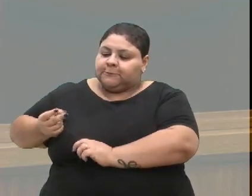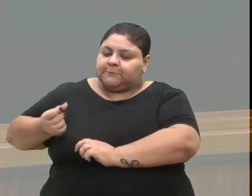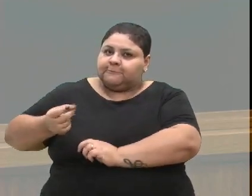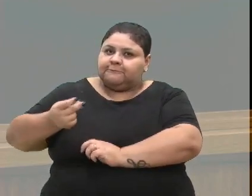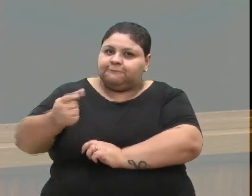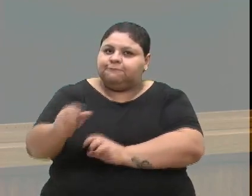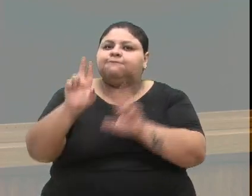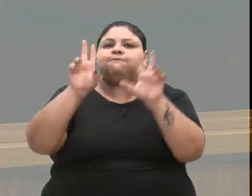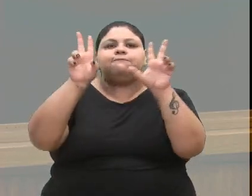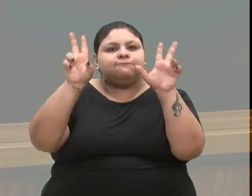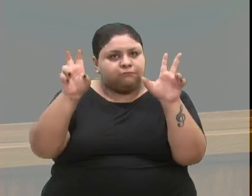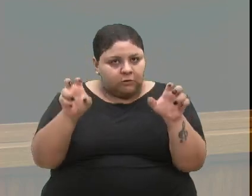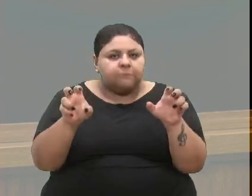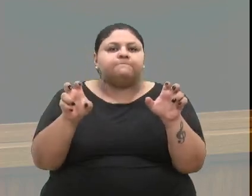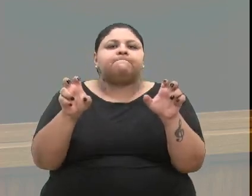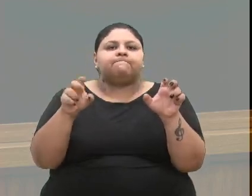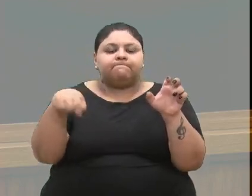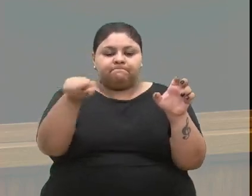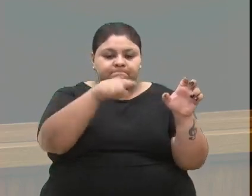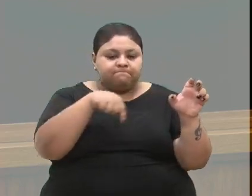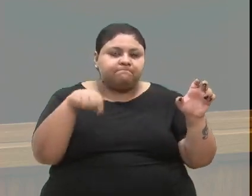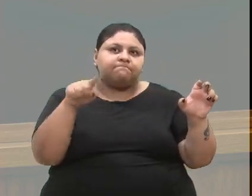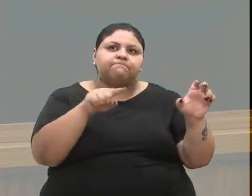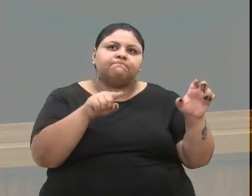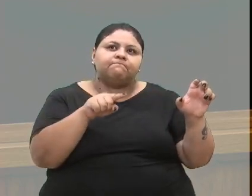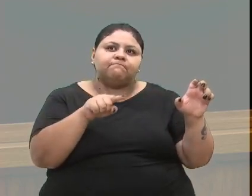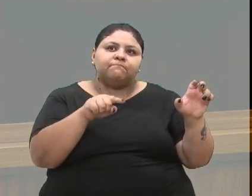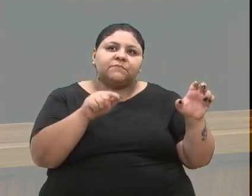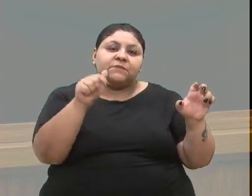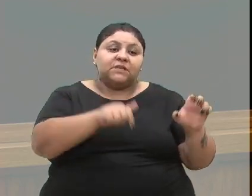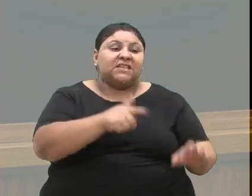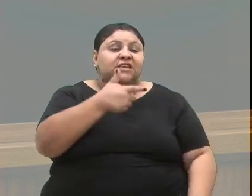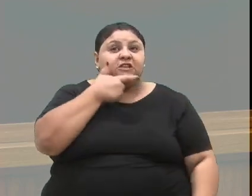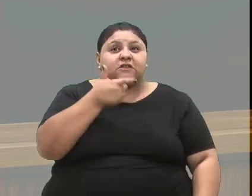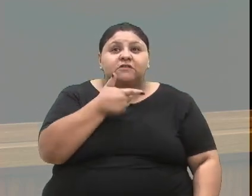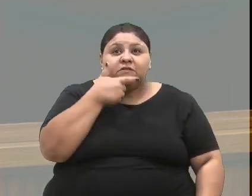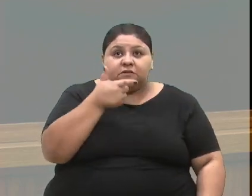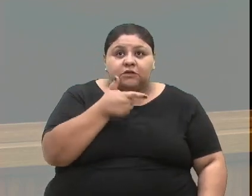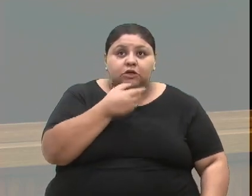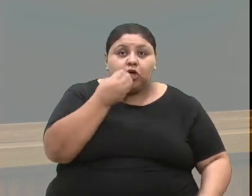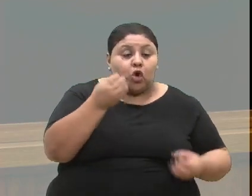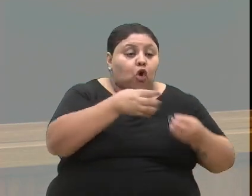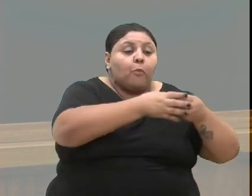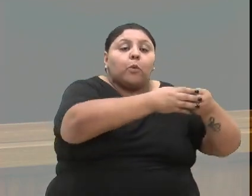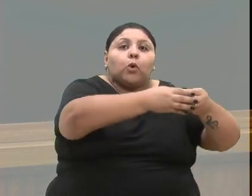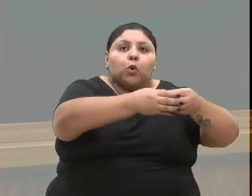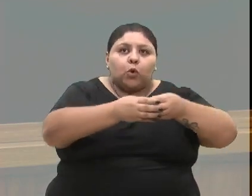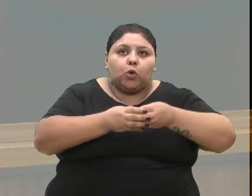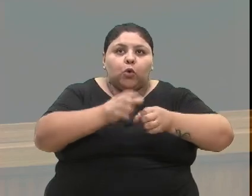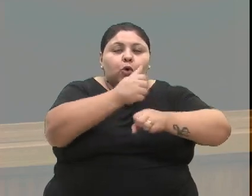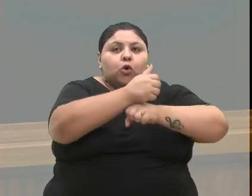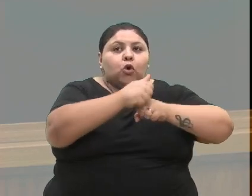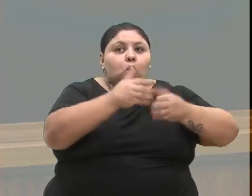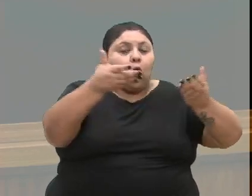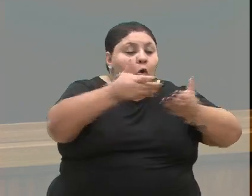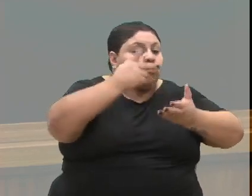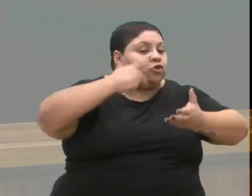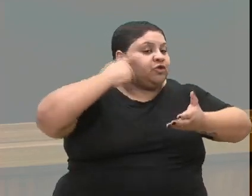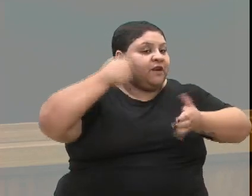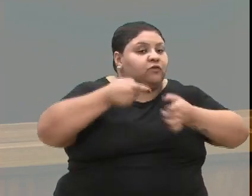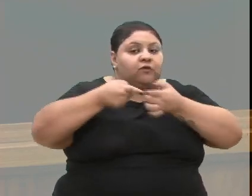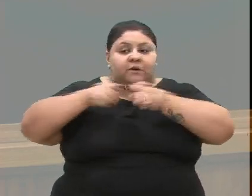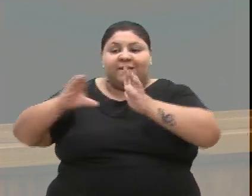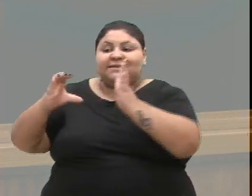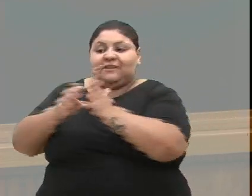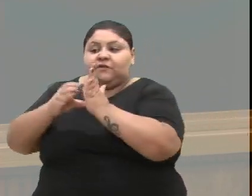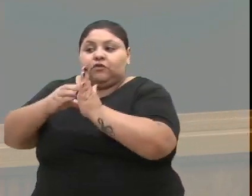existe uma longa pauta que nós, e aqui eu falo, inclusive, enquanto categoria, porque eu estou vereadora, mas eu sou servidora